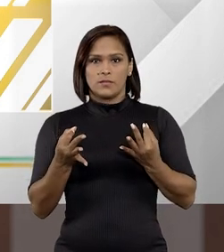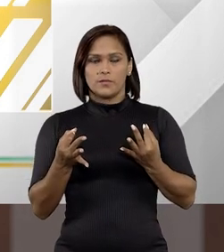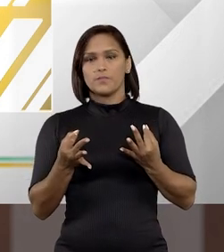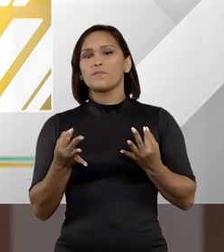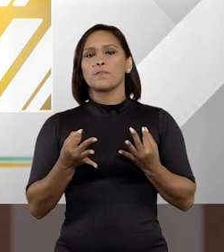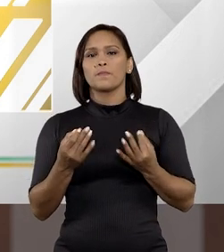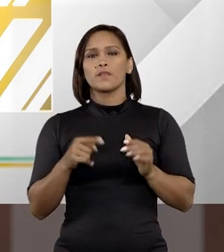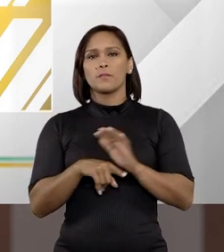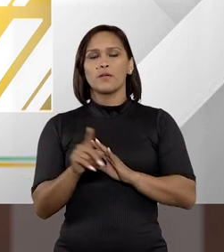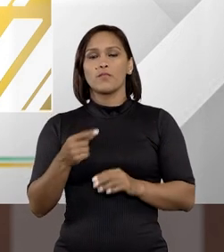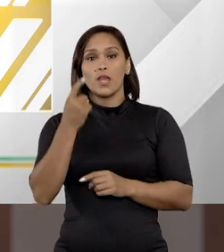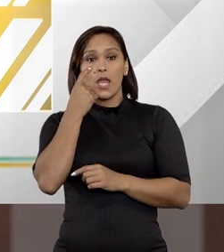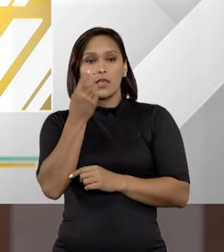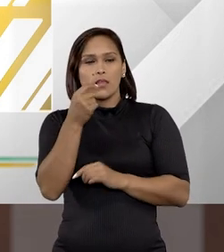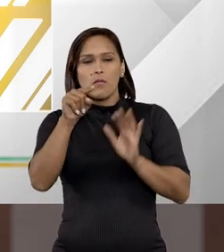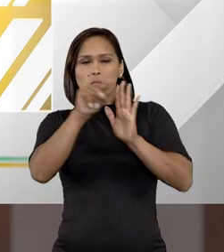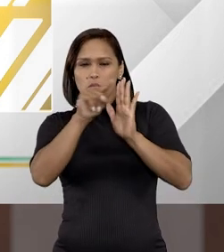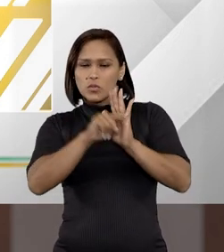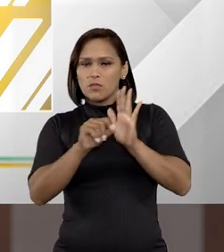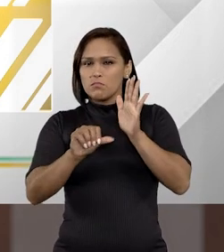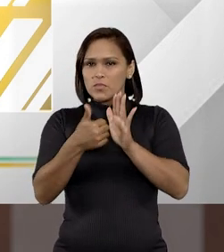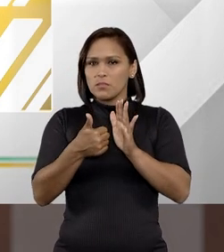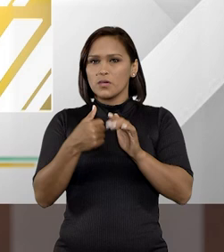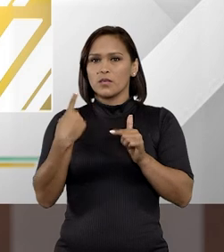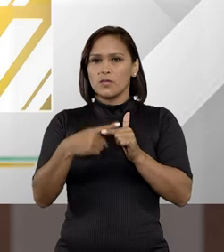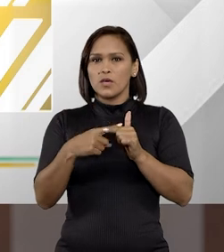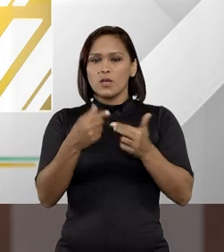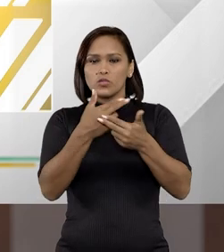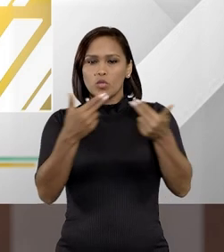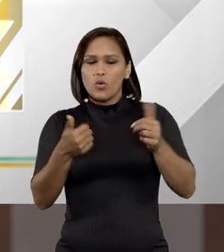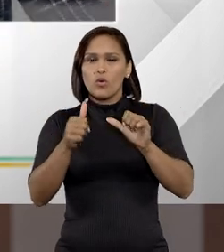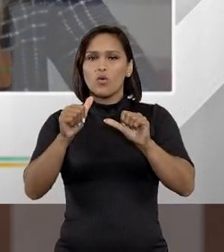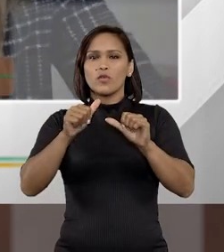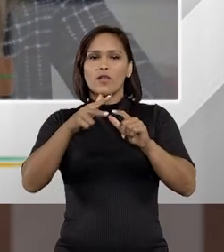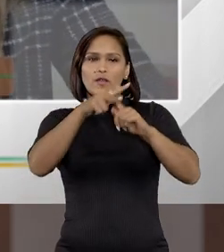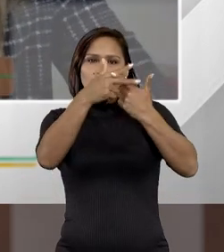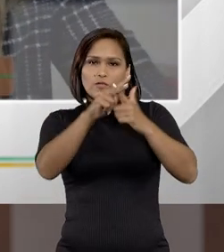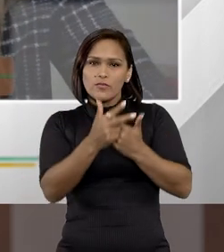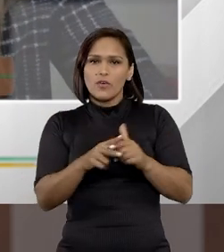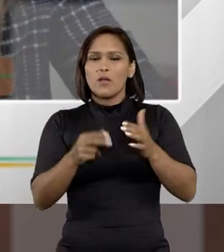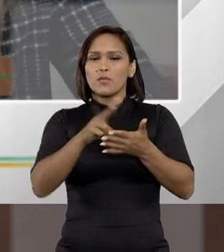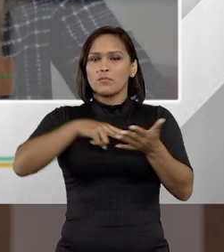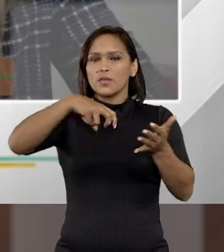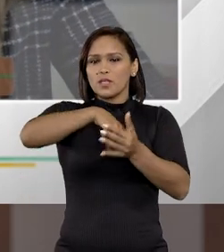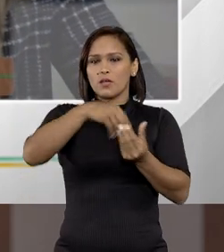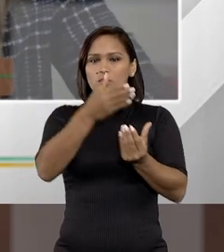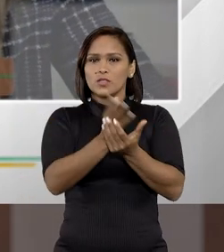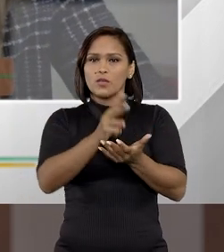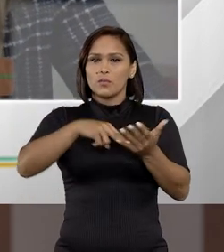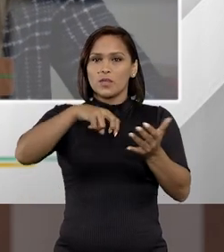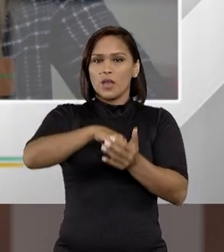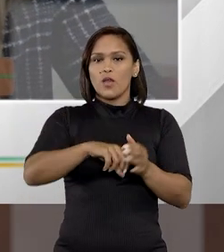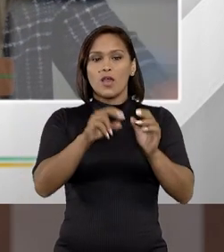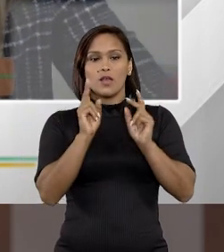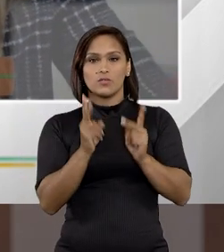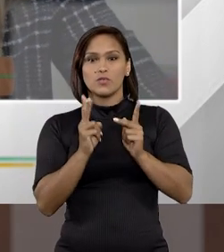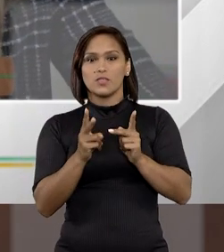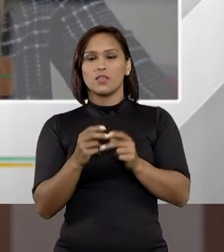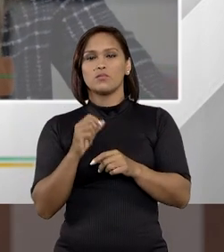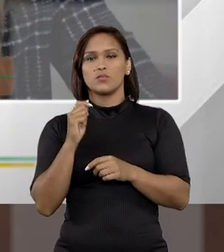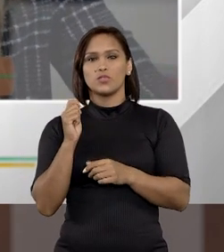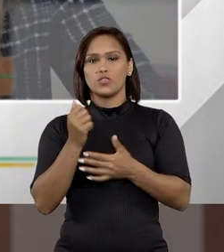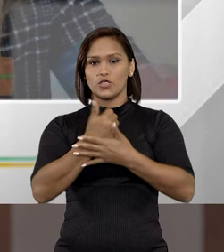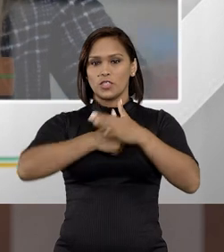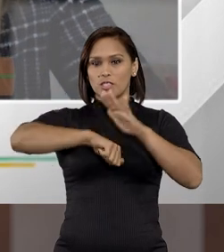Perfeito, é interessante pontuar isso em primeiro lugar, que quase toda reforma penal, ou reforma processual penal, ela sempre mexe na Lei de